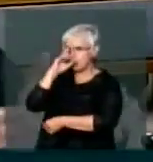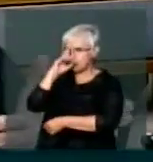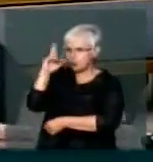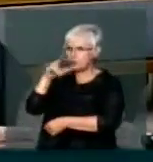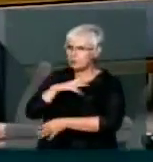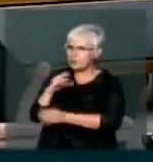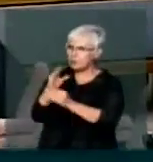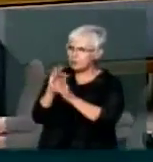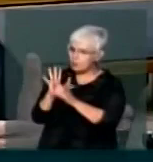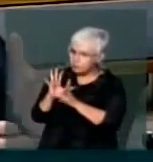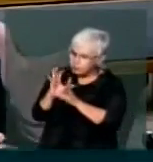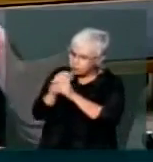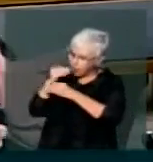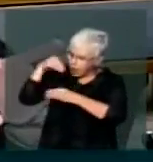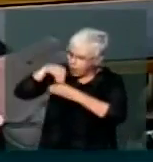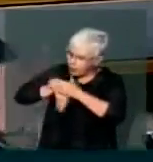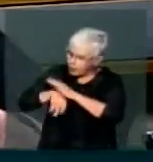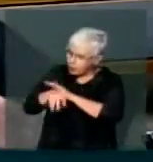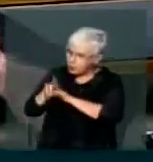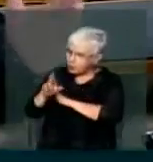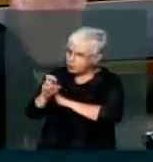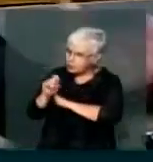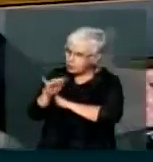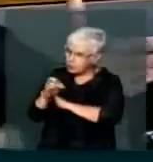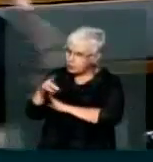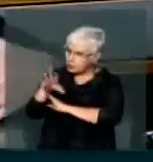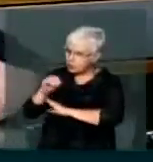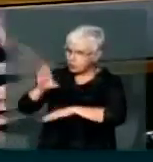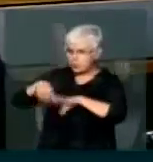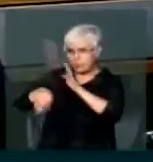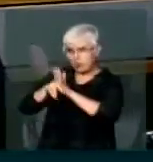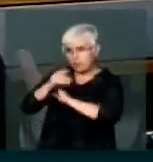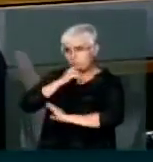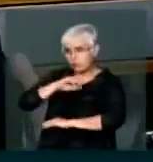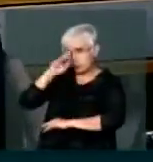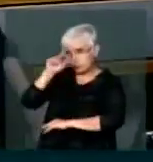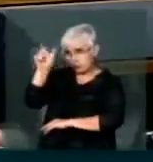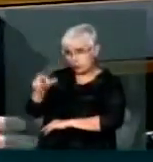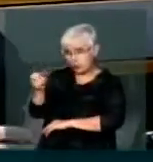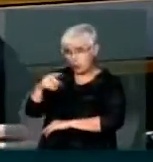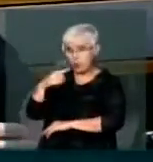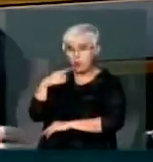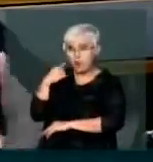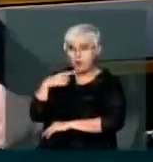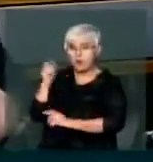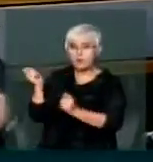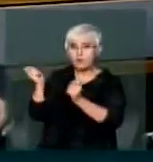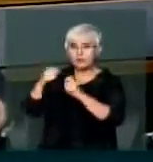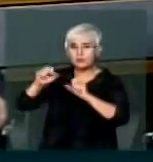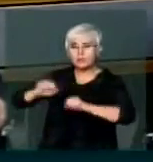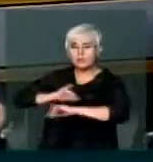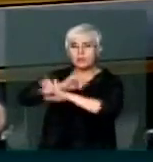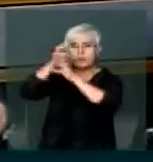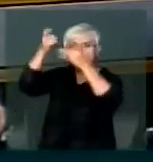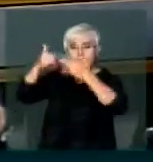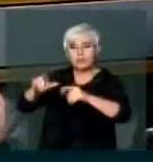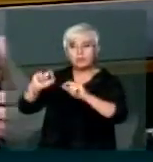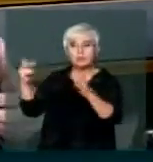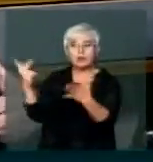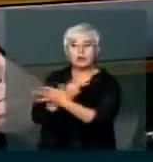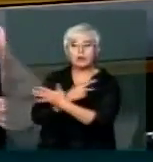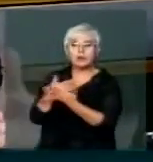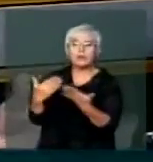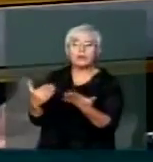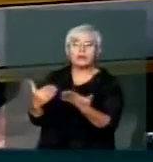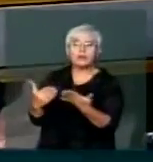senhoria está muito restrito Talvez vossa senhoria Seu advogado, se me permite Poderiam perfeitamente esclarecer Um episódio